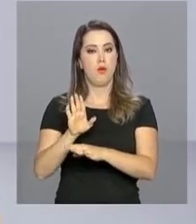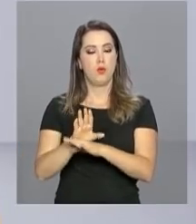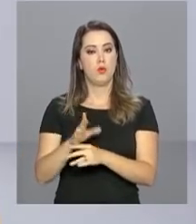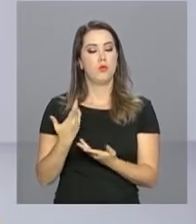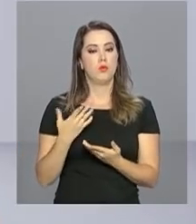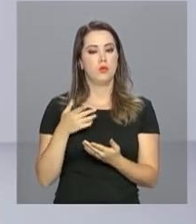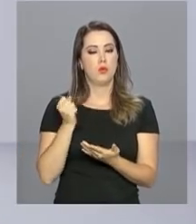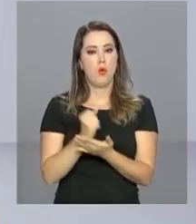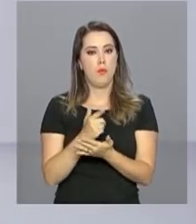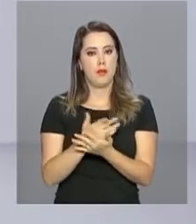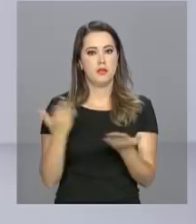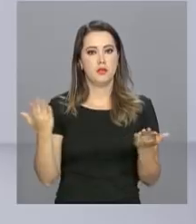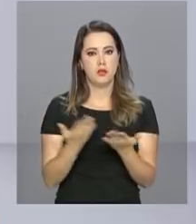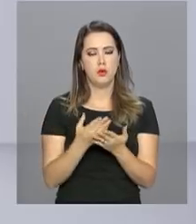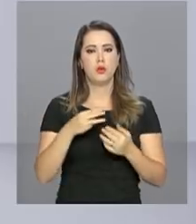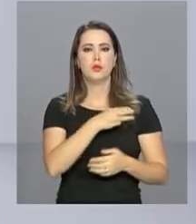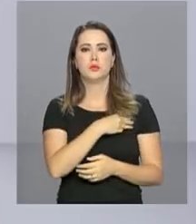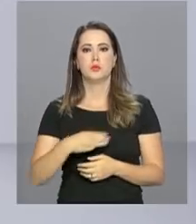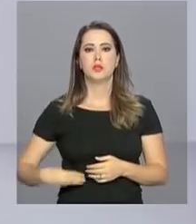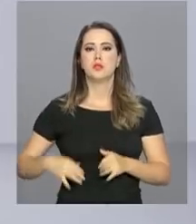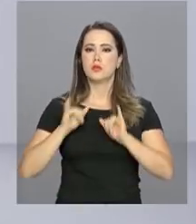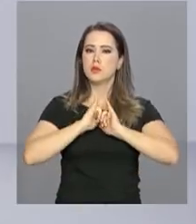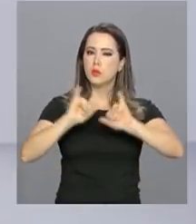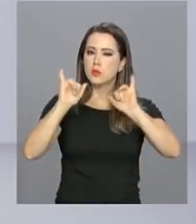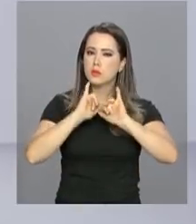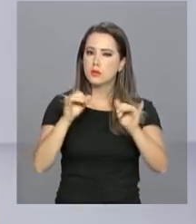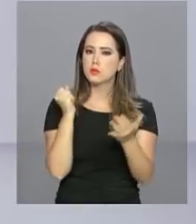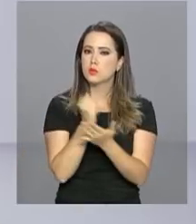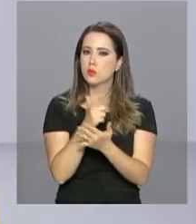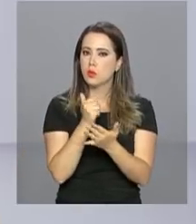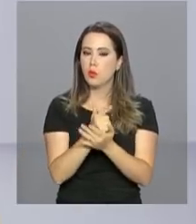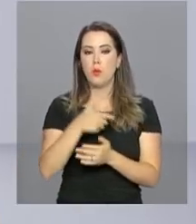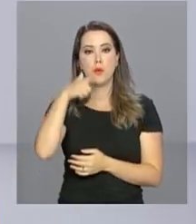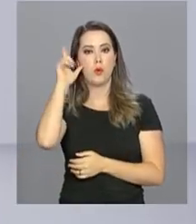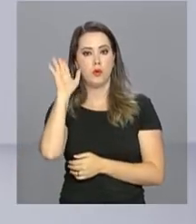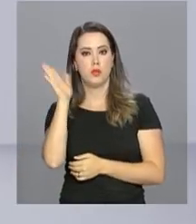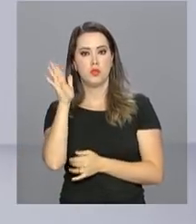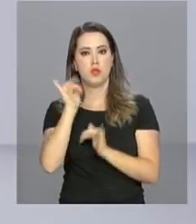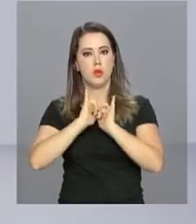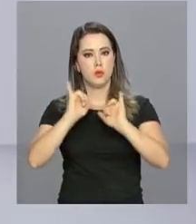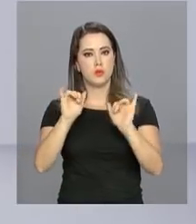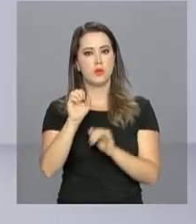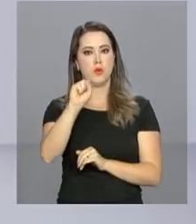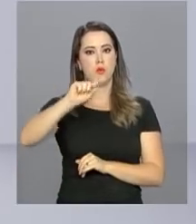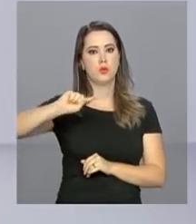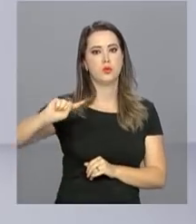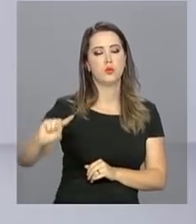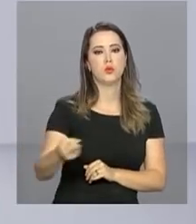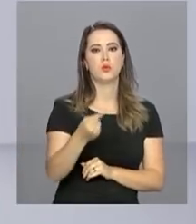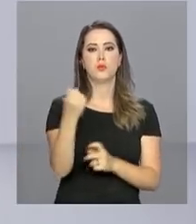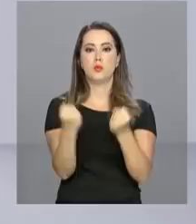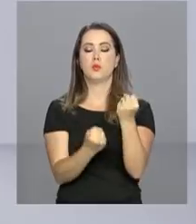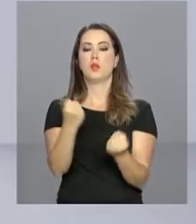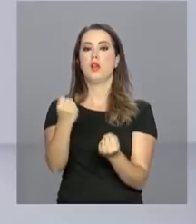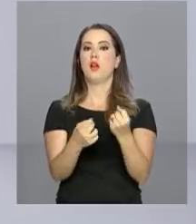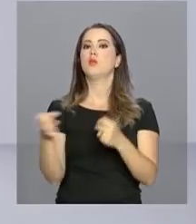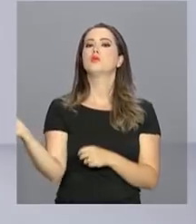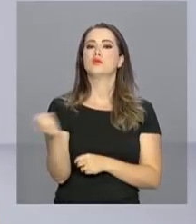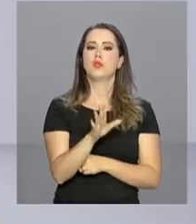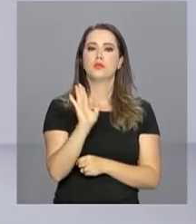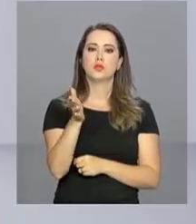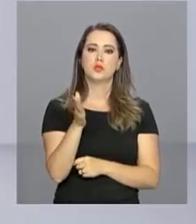anúncio foi feito pelo ministro da Segurança Pública, Raul Júgman. Ontem já havia sido anunciada a compra de 8 mil